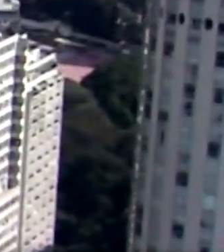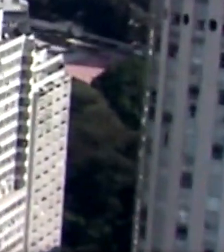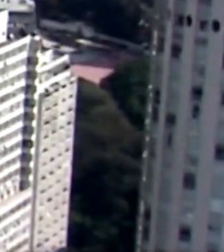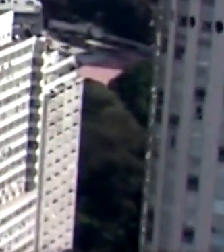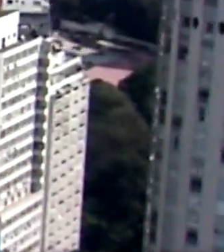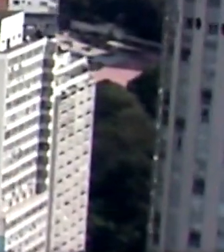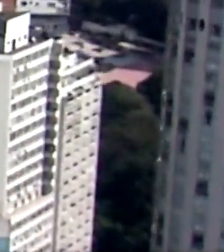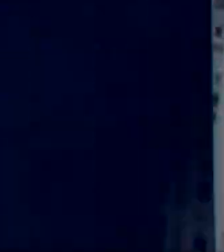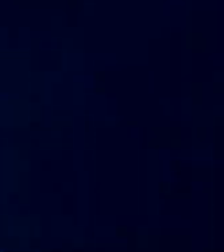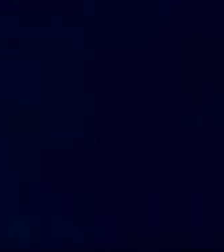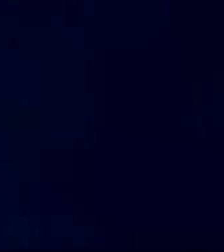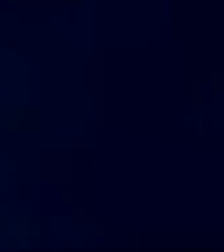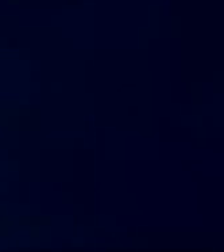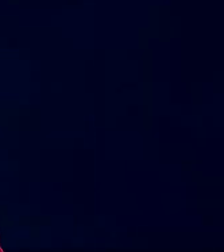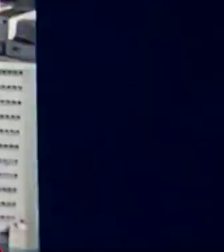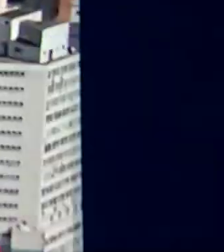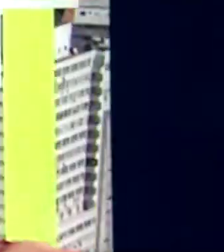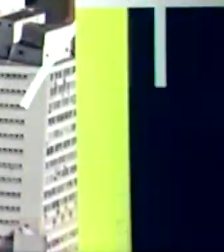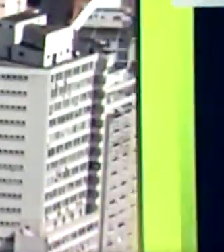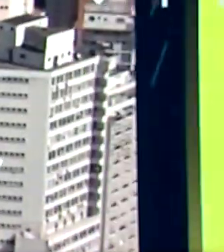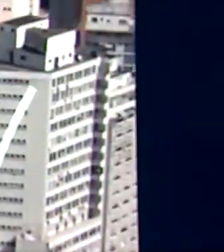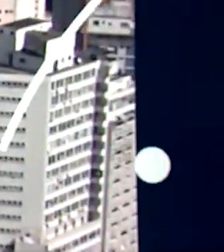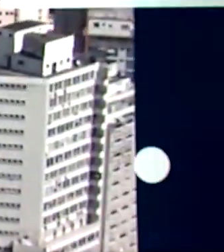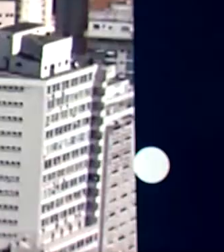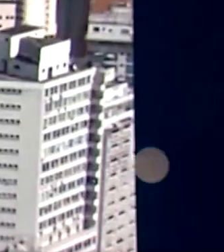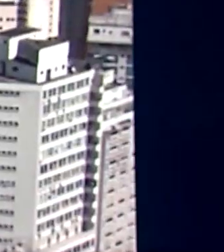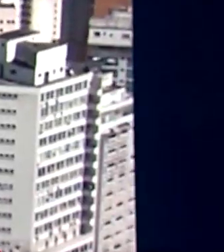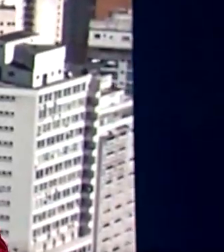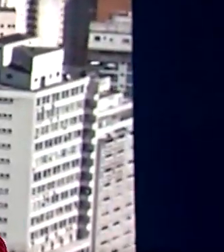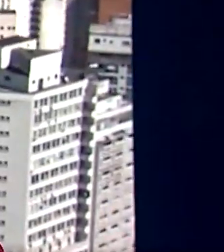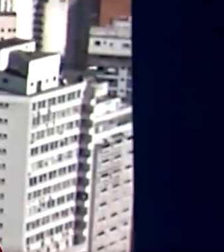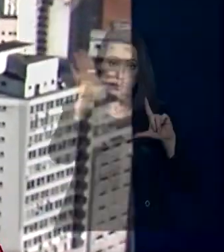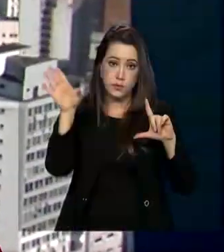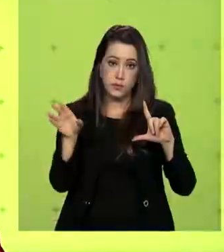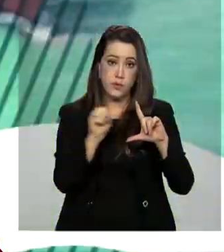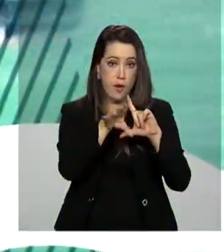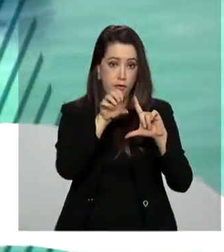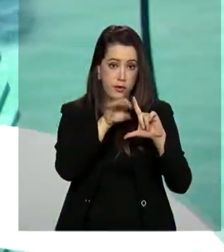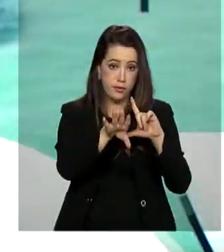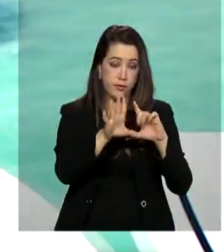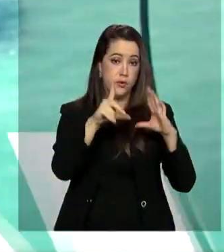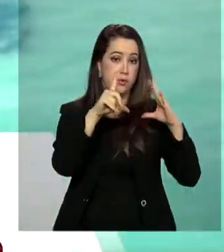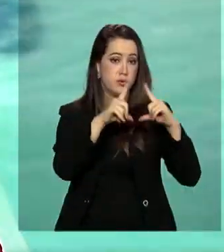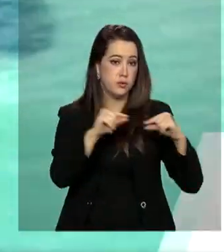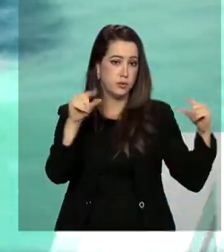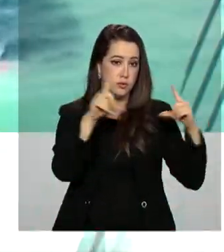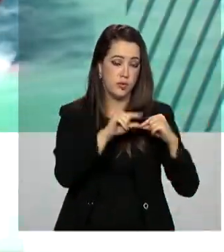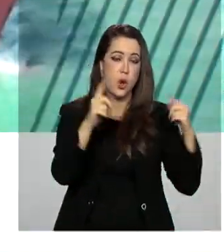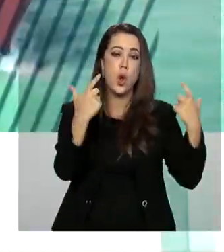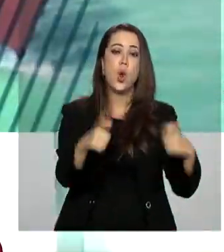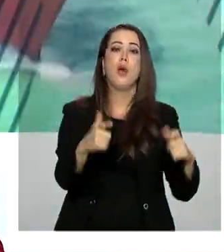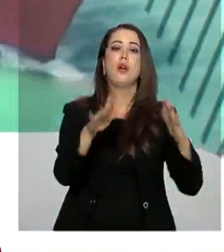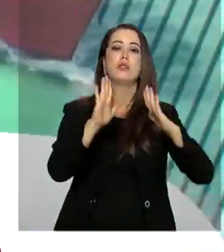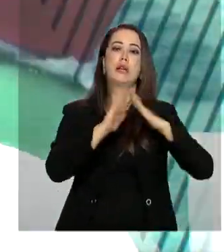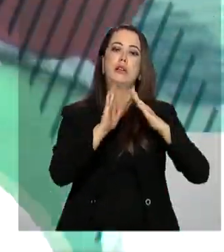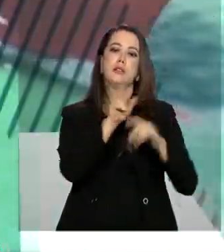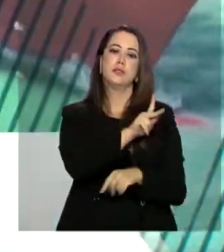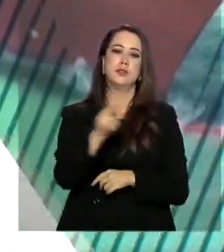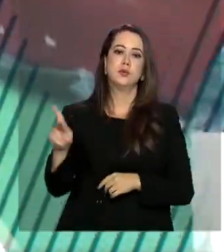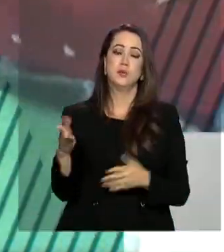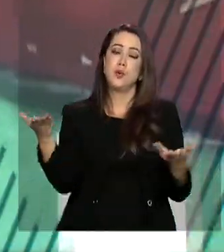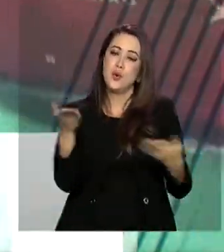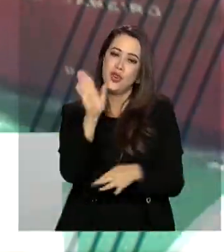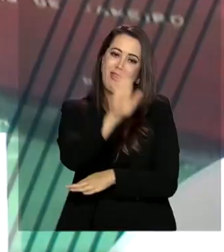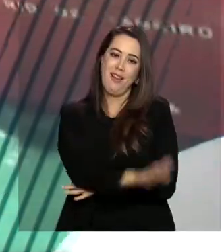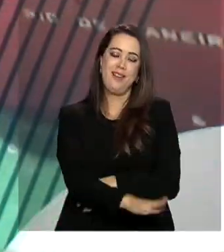Você acompanhou ao vivo a movimentação do Palácio da Alvorada, residência oficial do presidente aqui em Brasília, neste fim de